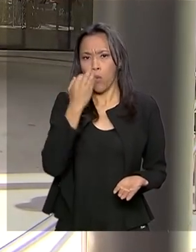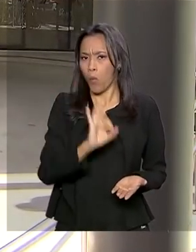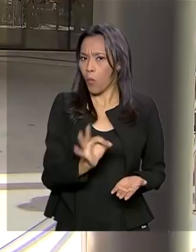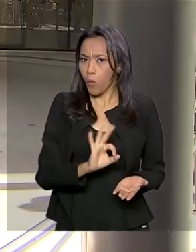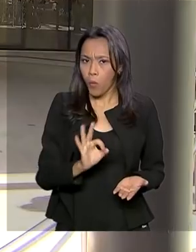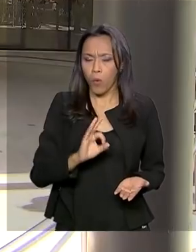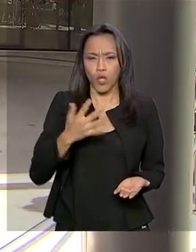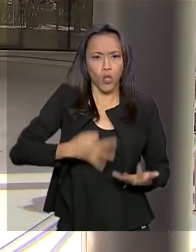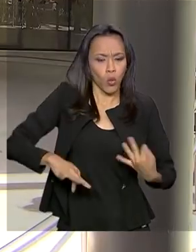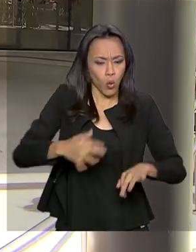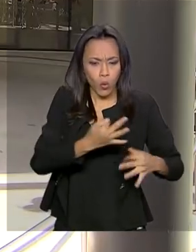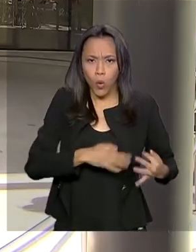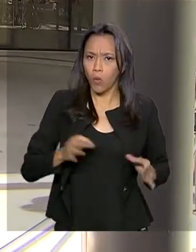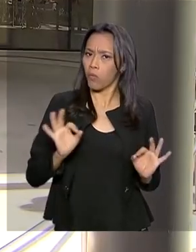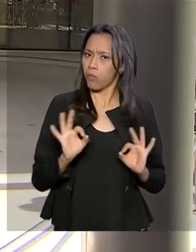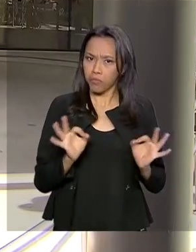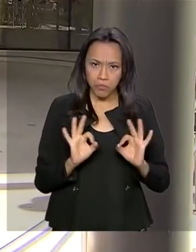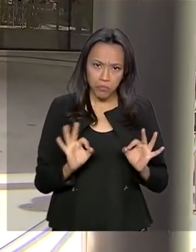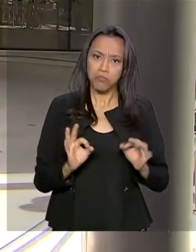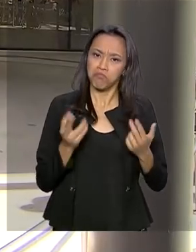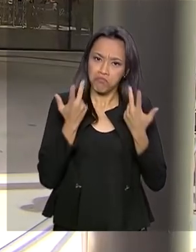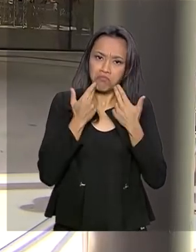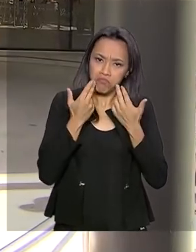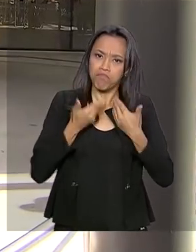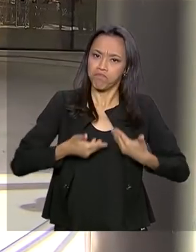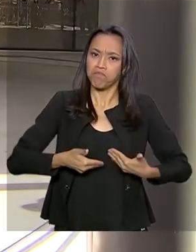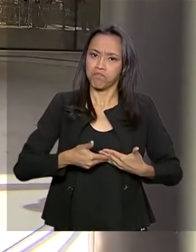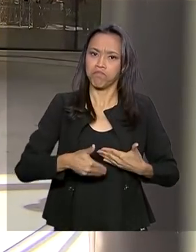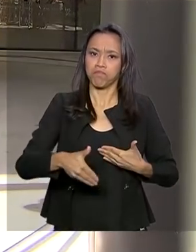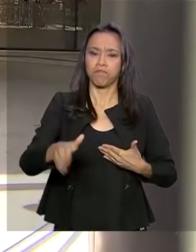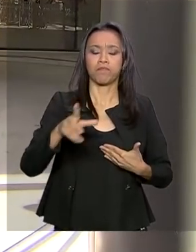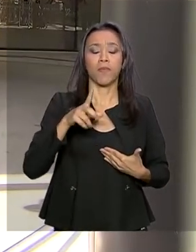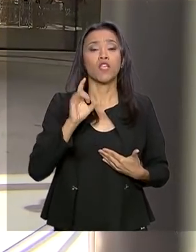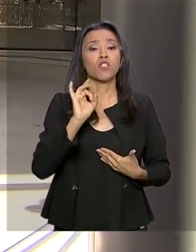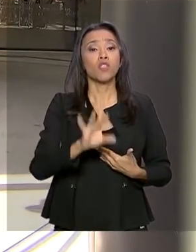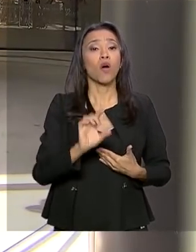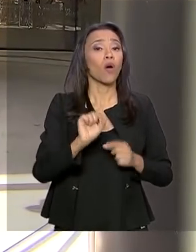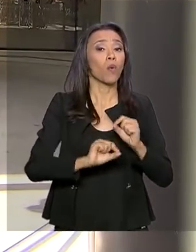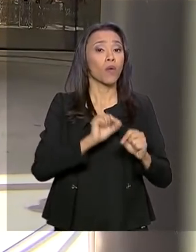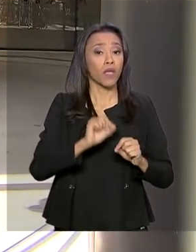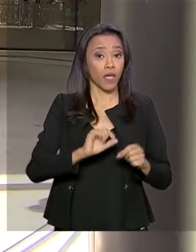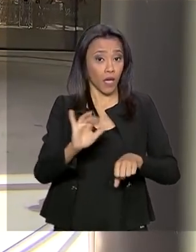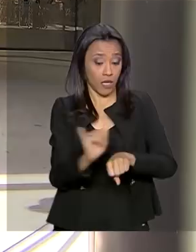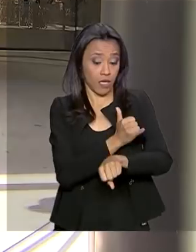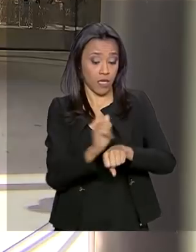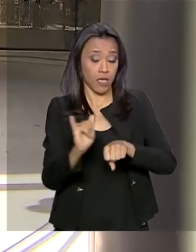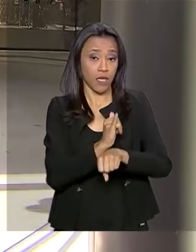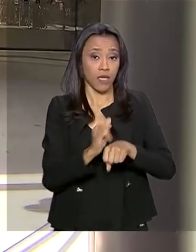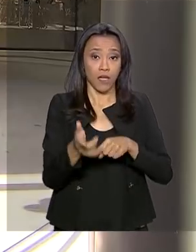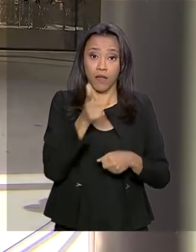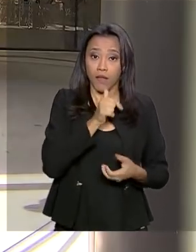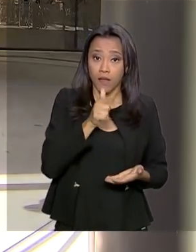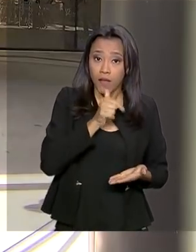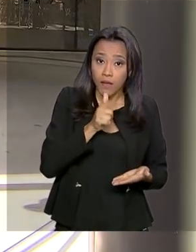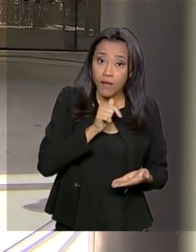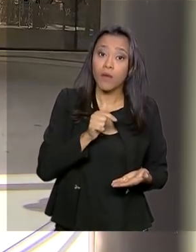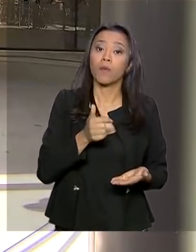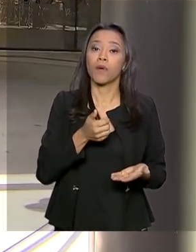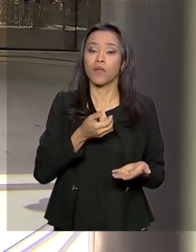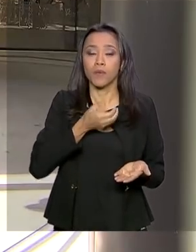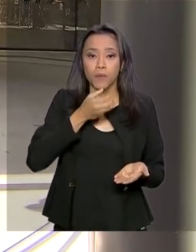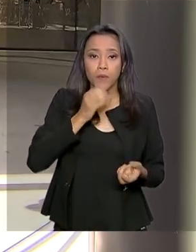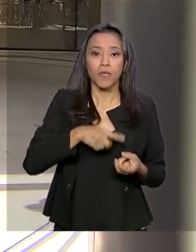boa evolução clínico-cirúrgica. Ele continua a receber apenas uma dieta líquida com base em água,